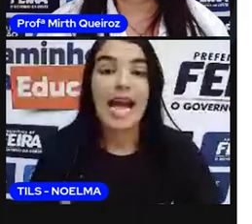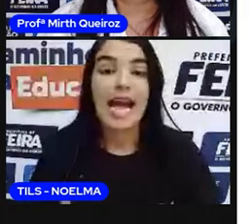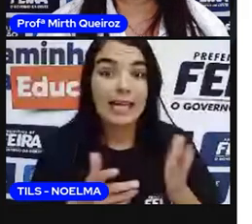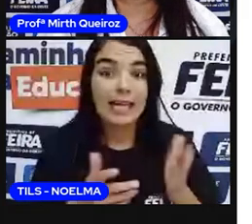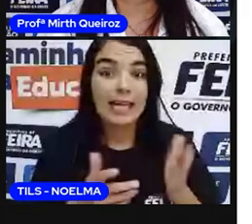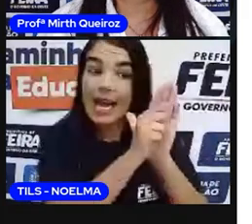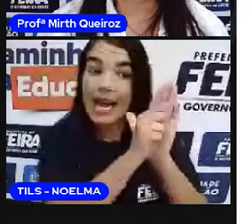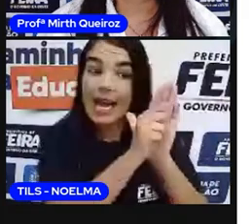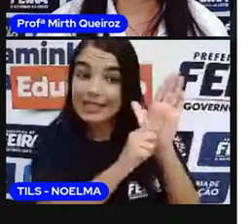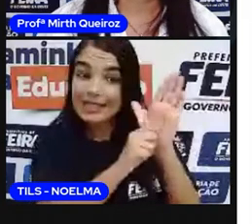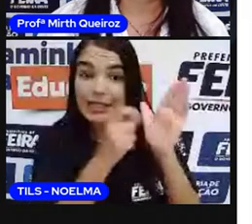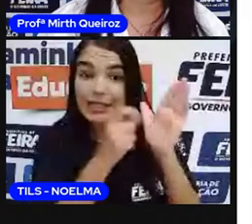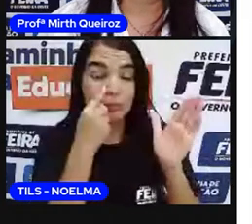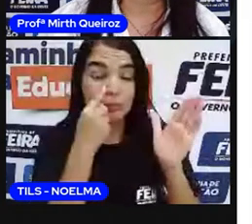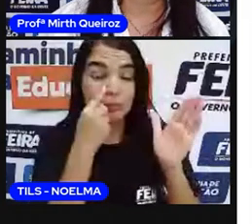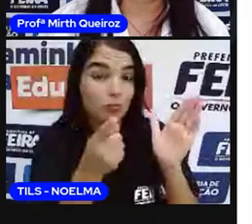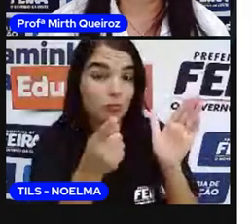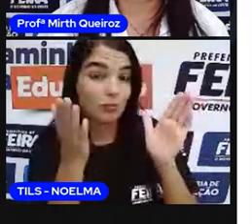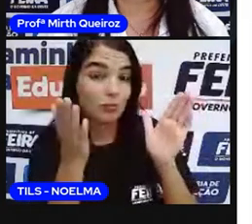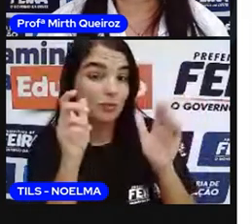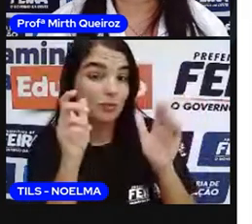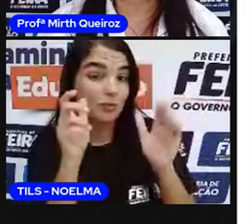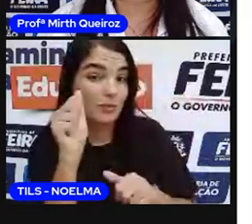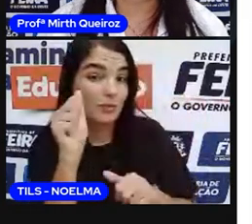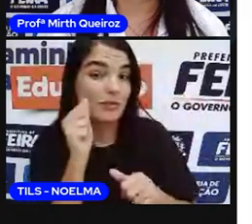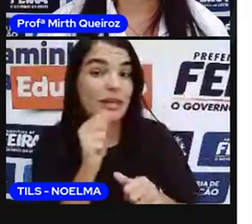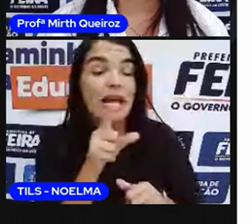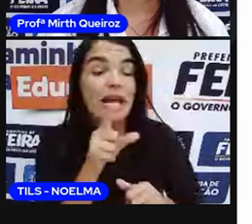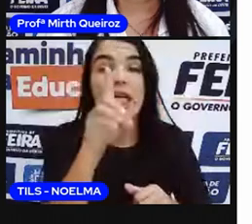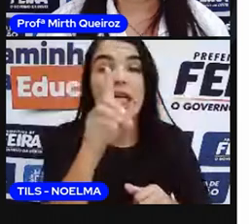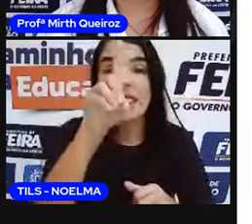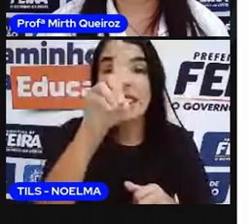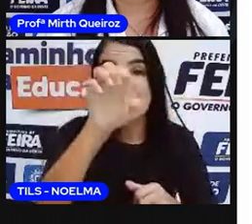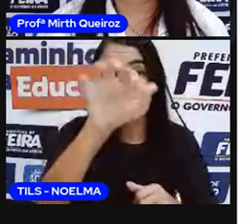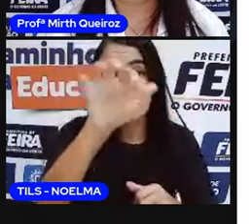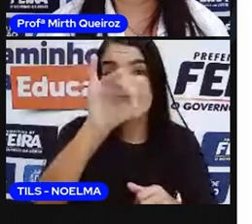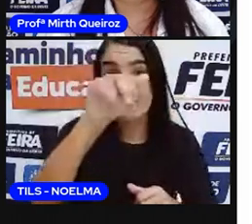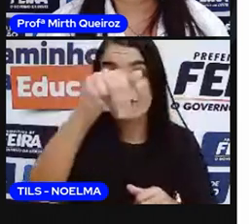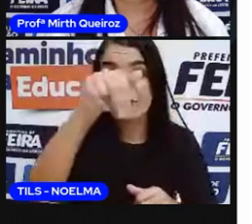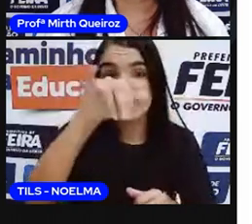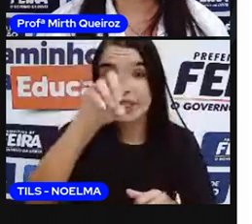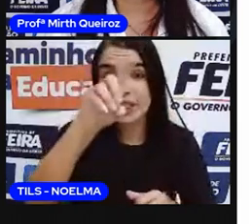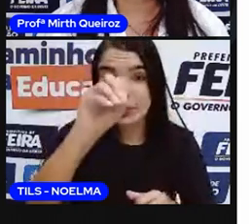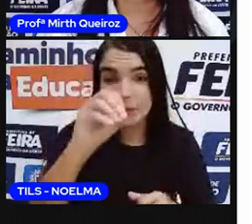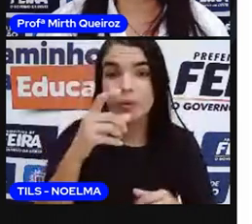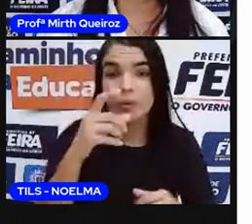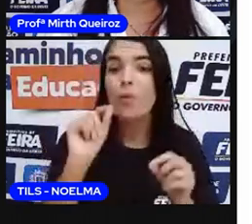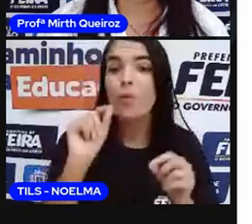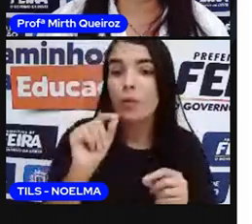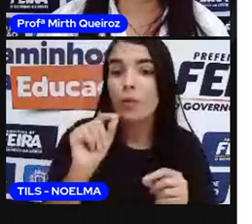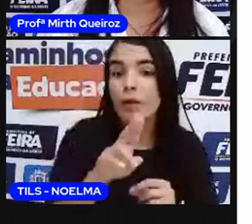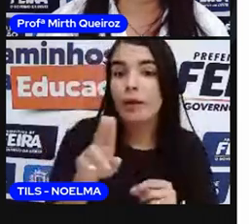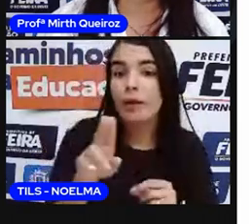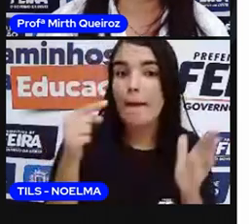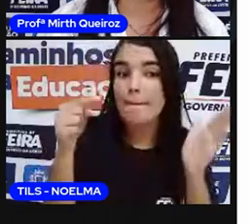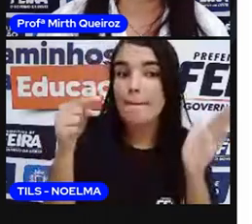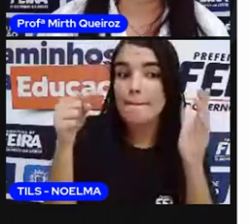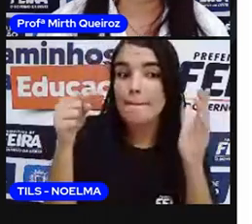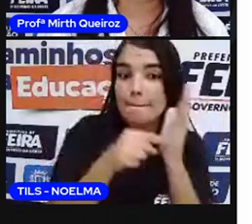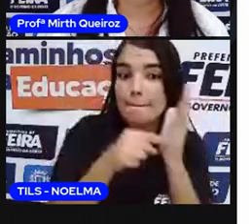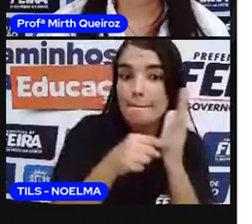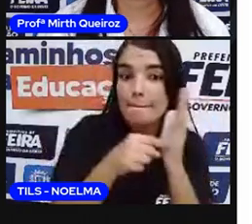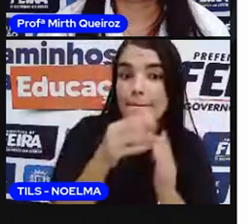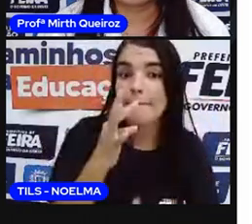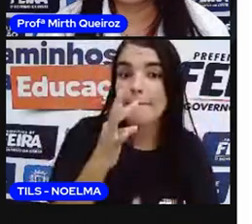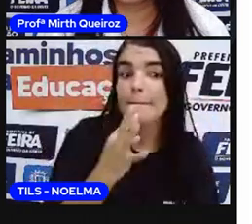Aí nós temos os artigos, presta atenção, Artigo definido, são para objetos ou